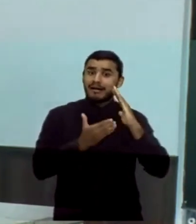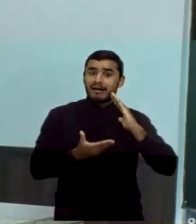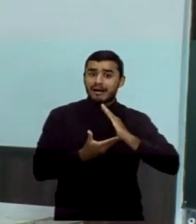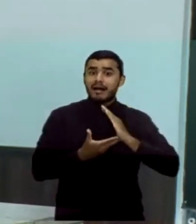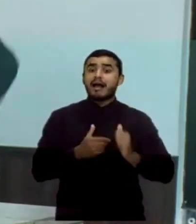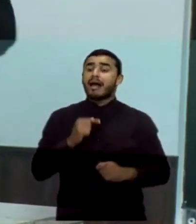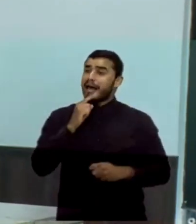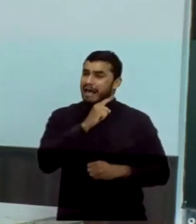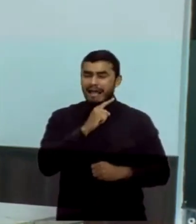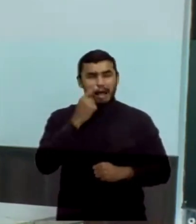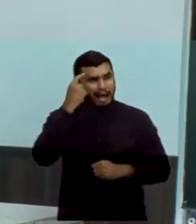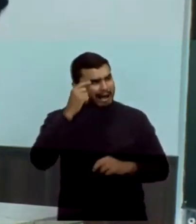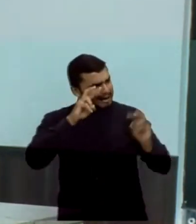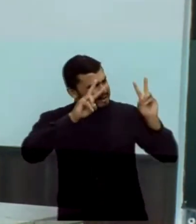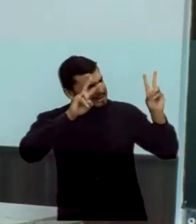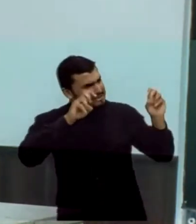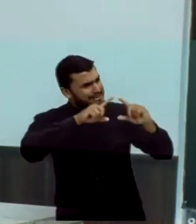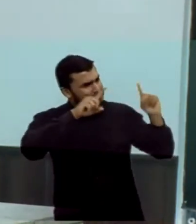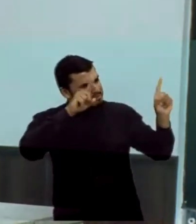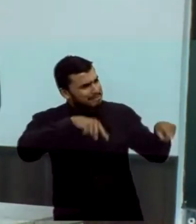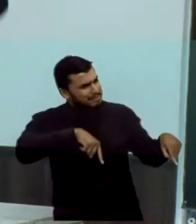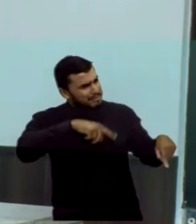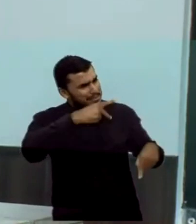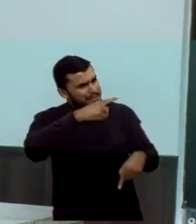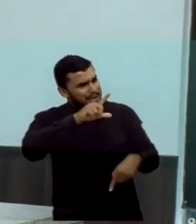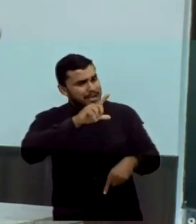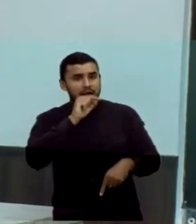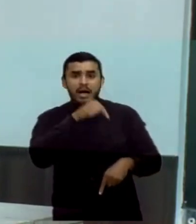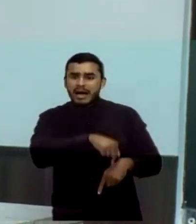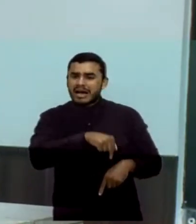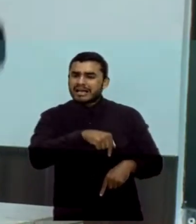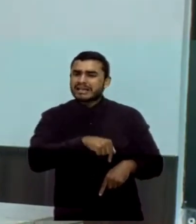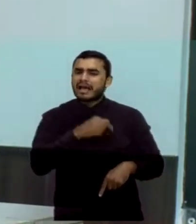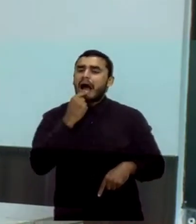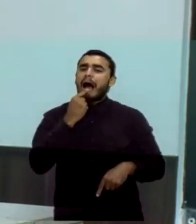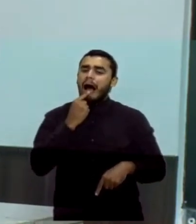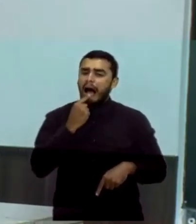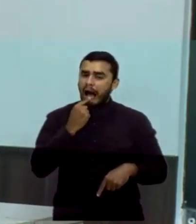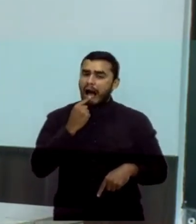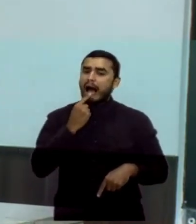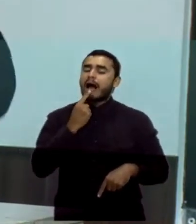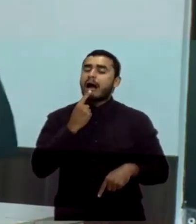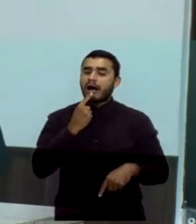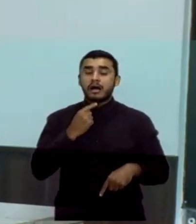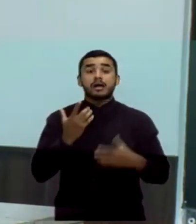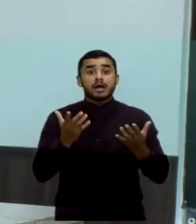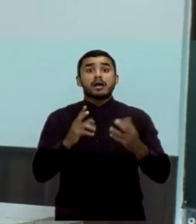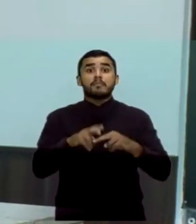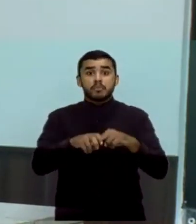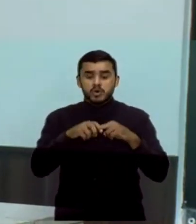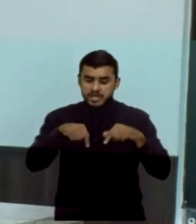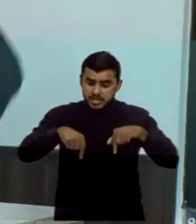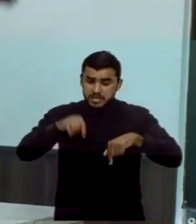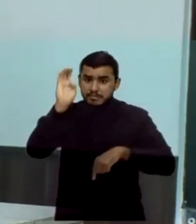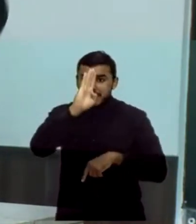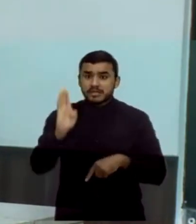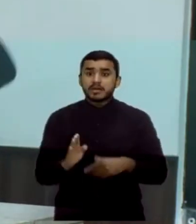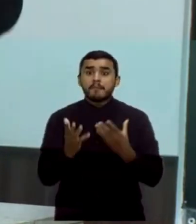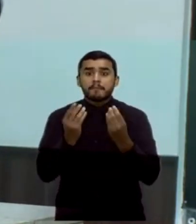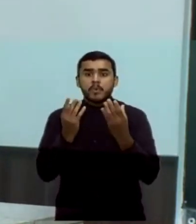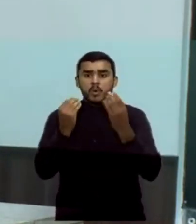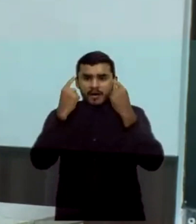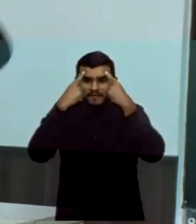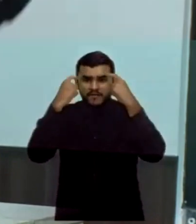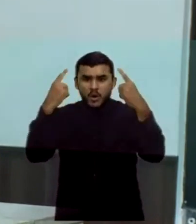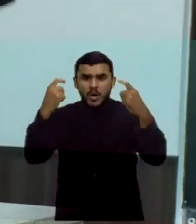país figura entre os países que mais matam pessoas LGBTs, que